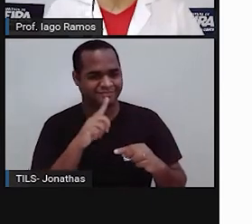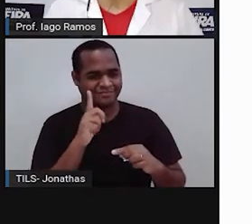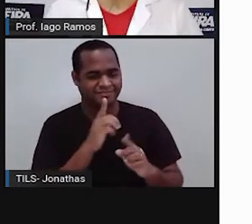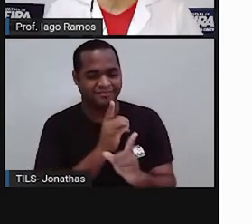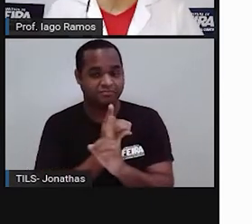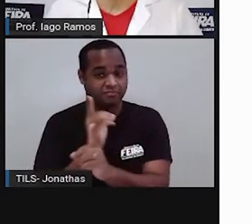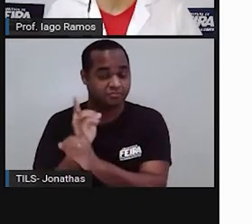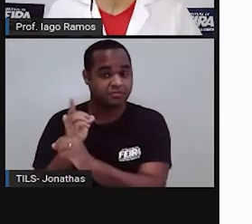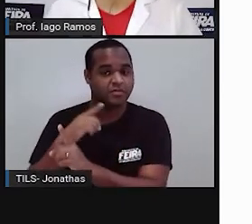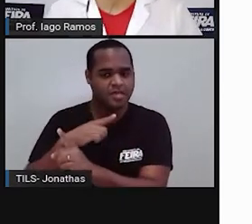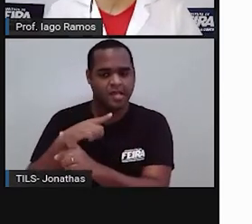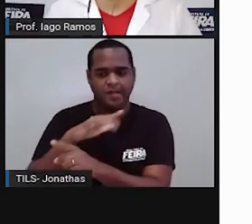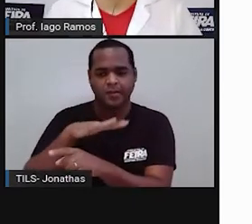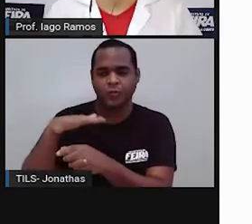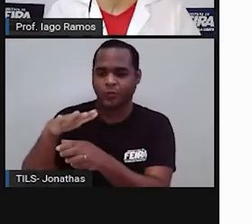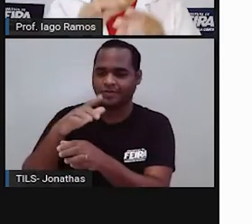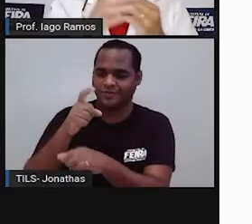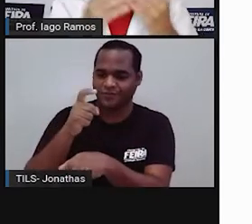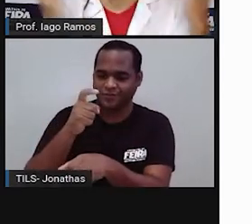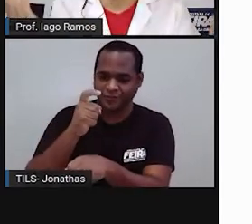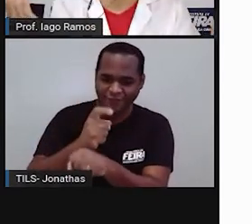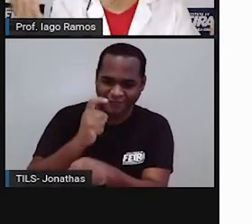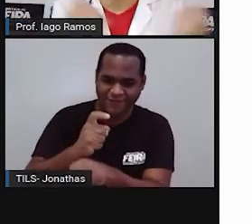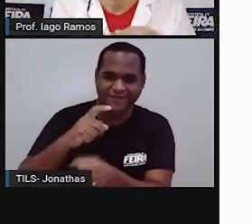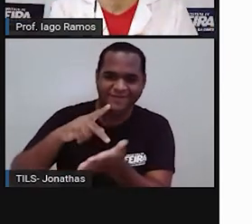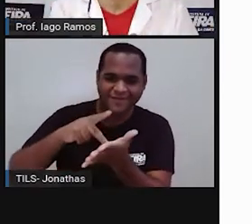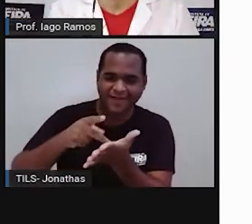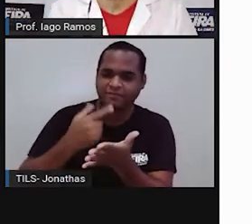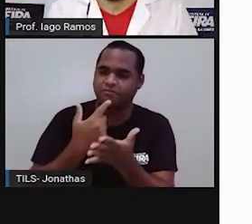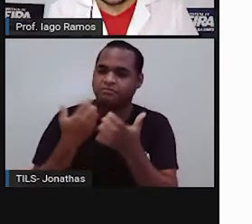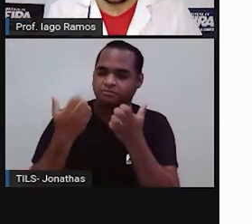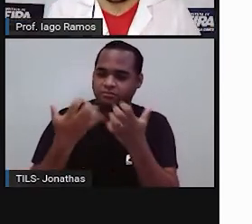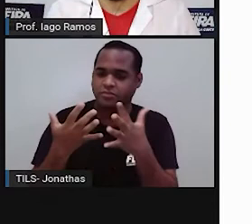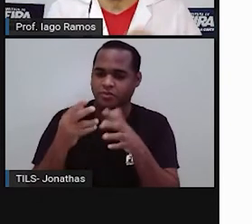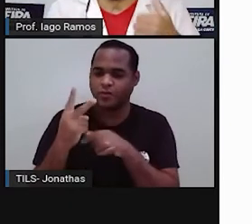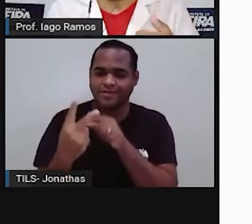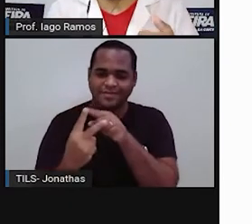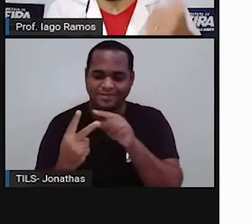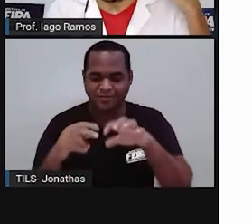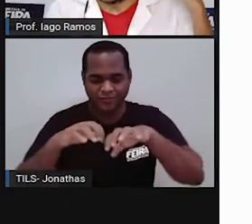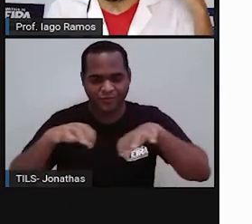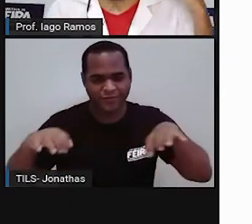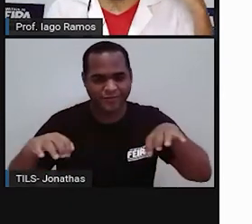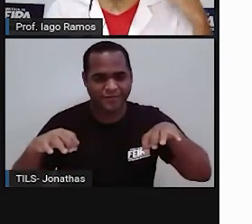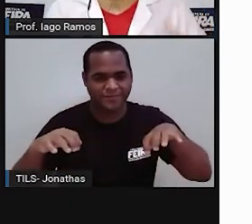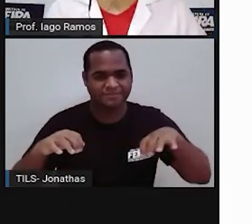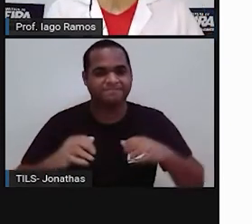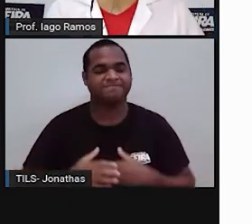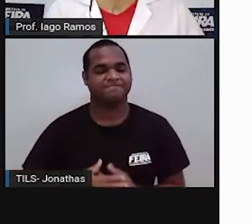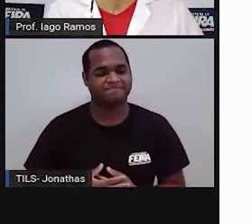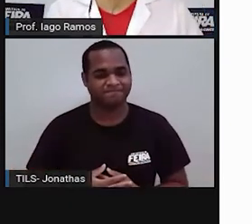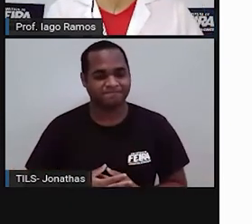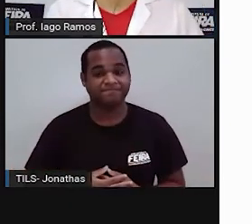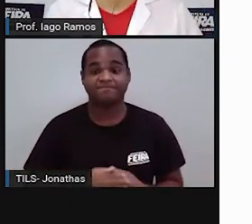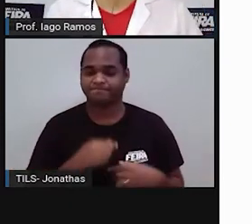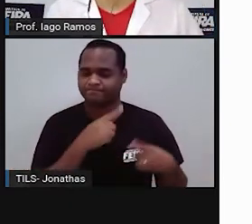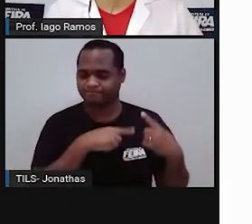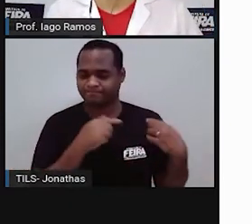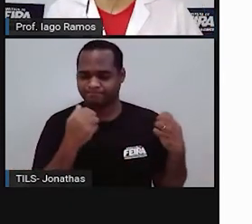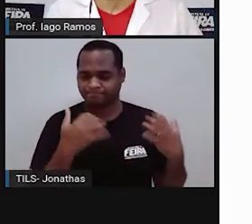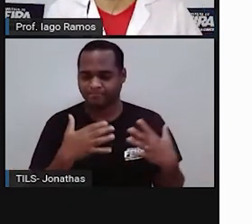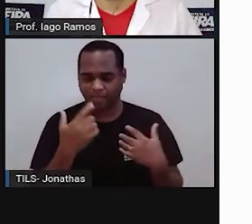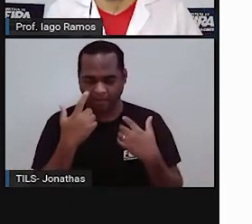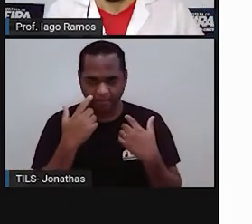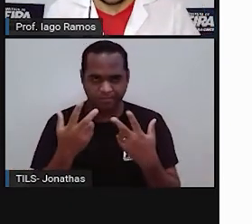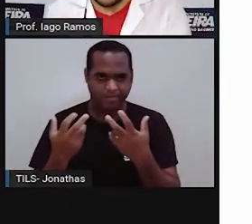gente tem aí os sólidos geométricos dividindo aí nesses dois grupos, beleza? Aulas anteriores, a gente pôde ver